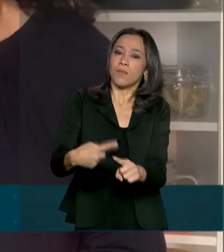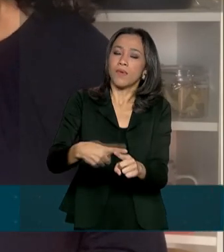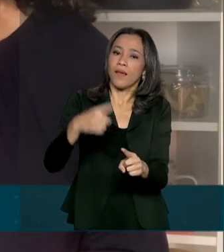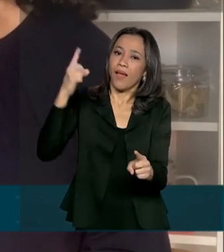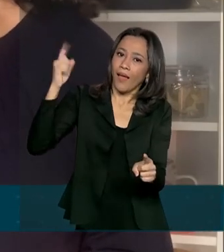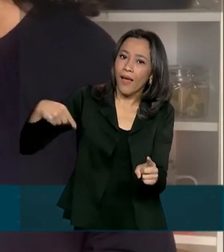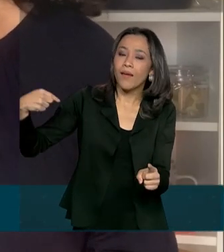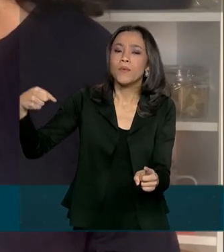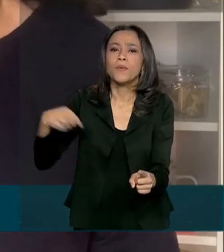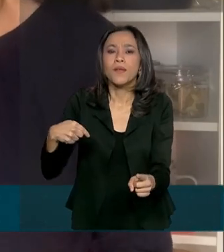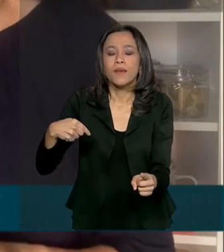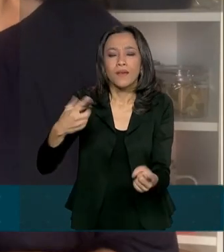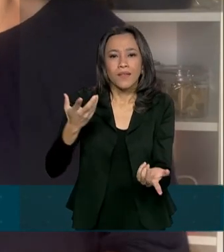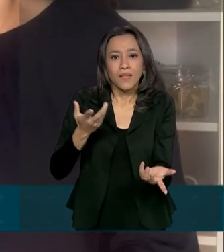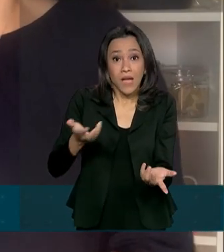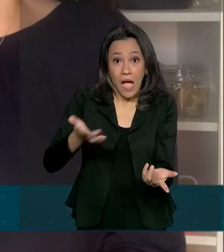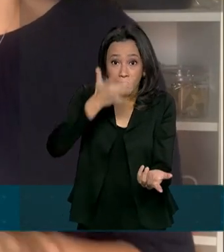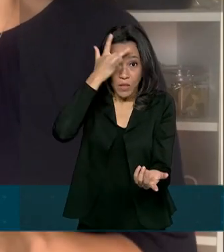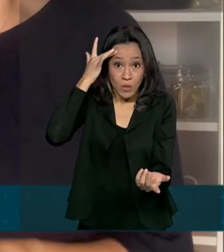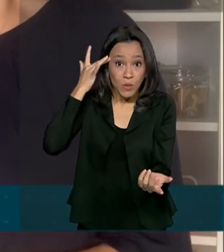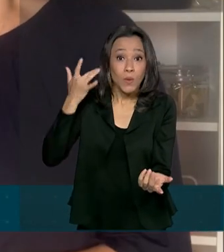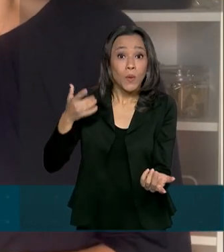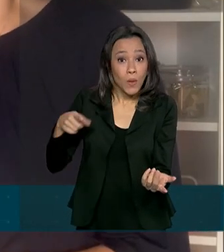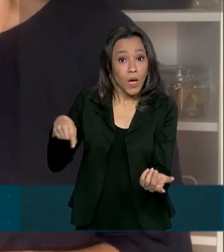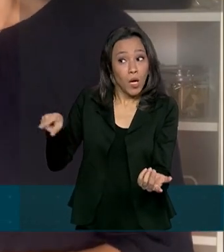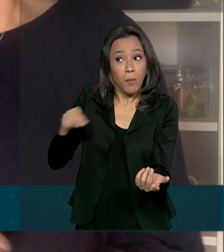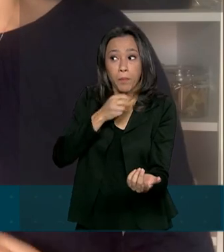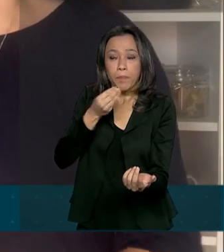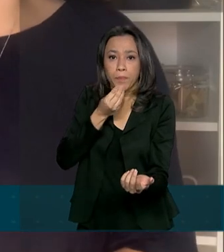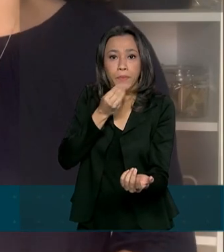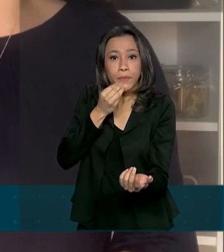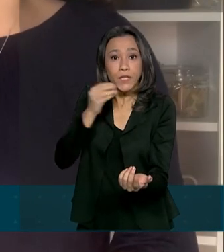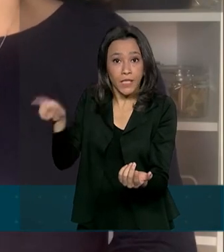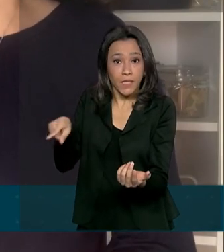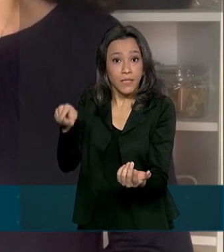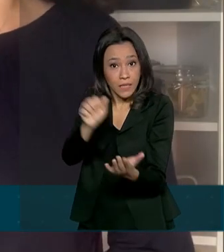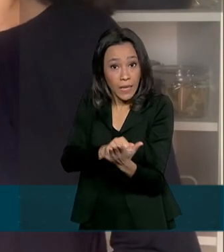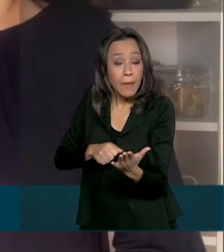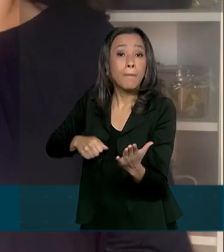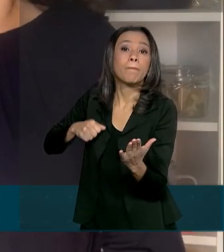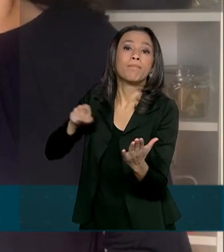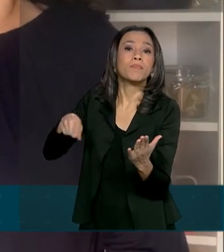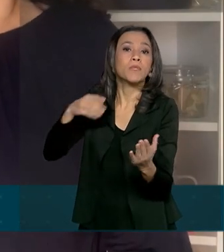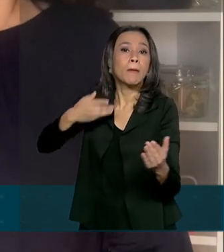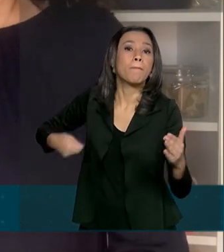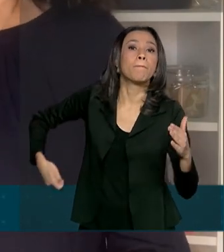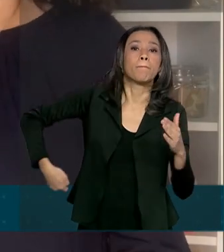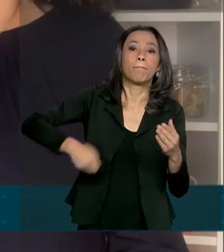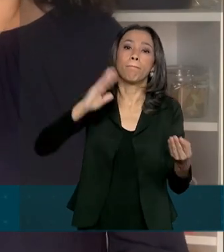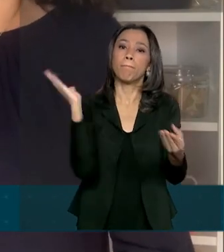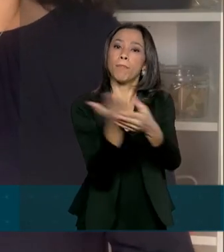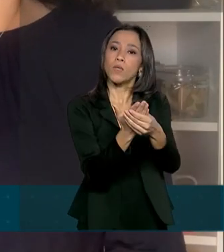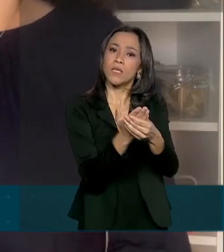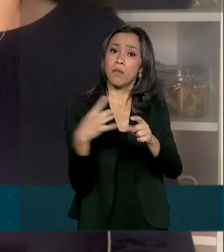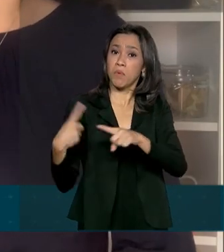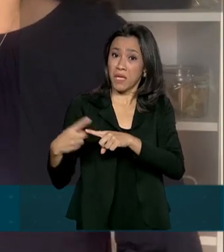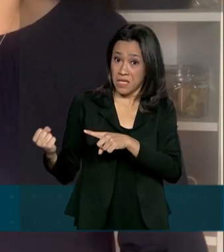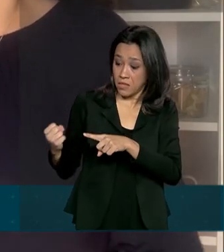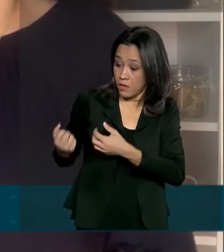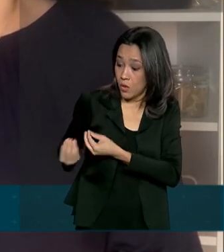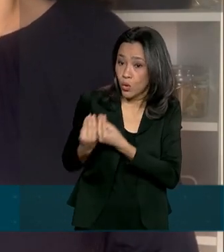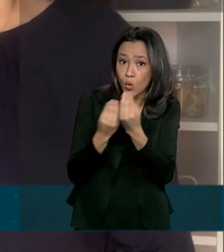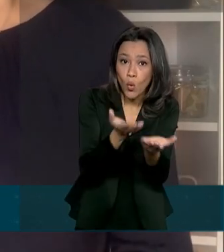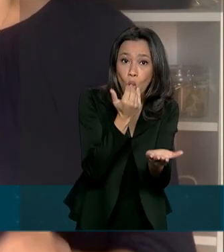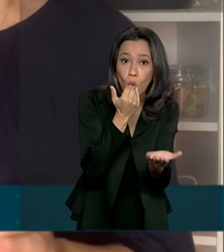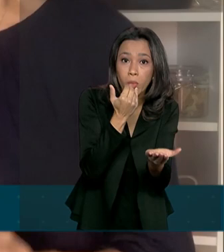considerada uma relação de consumo, o doador poderia ser processado caso a comida fizesse mal a quem recebesse. Com a lei que regulamenta a doação